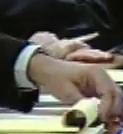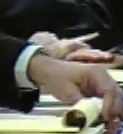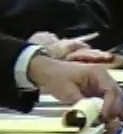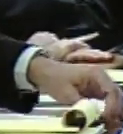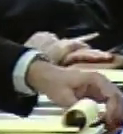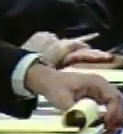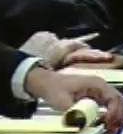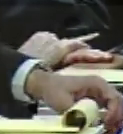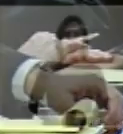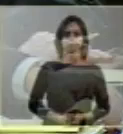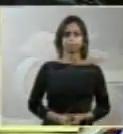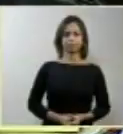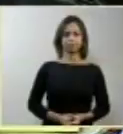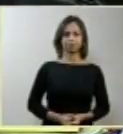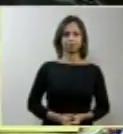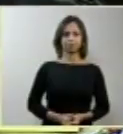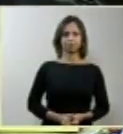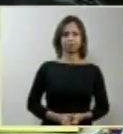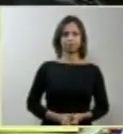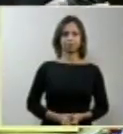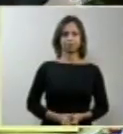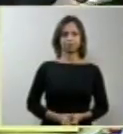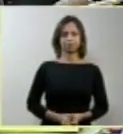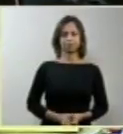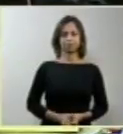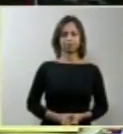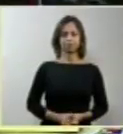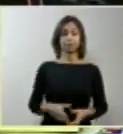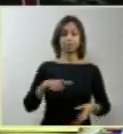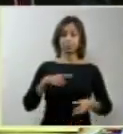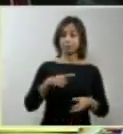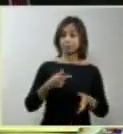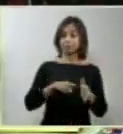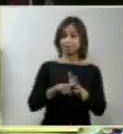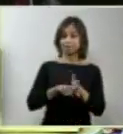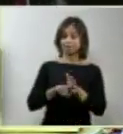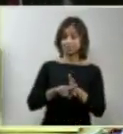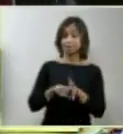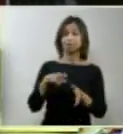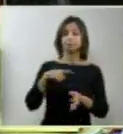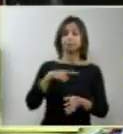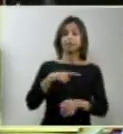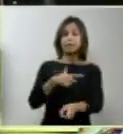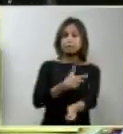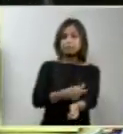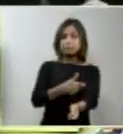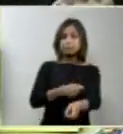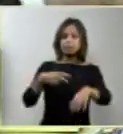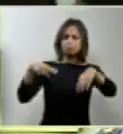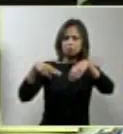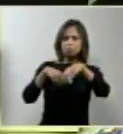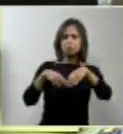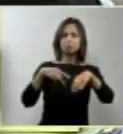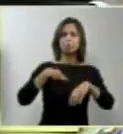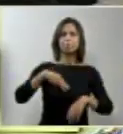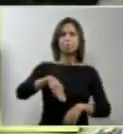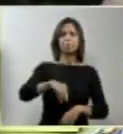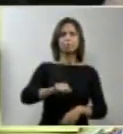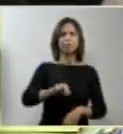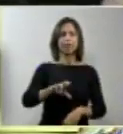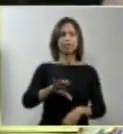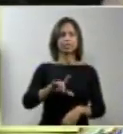que os exames da menina Marcela de Jesus foram exibidos aqui nesta